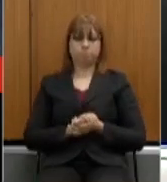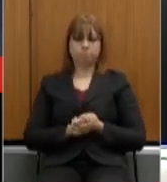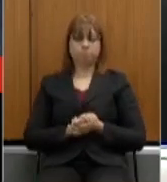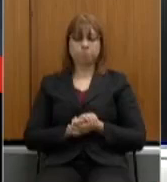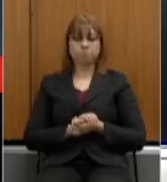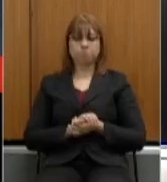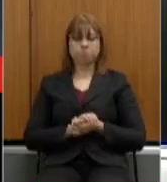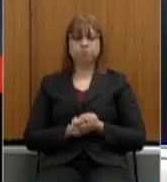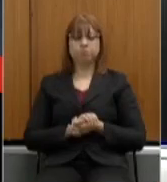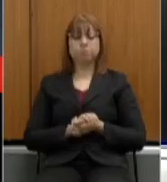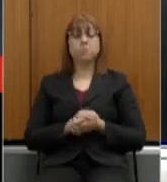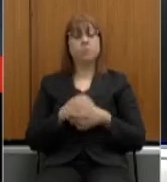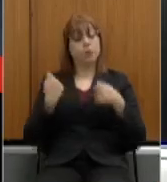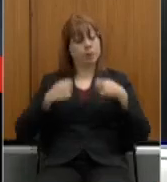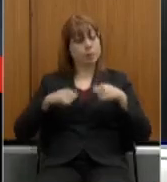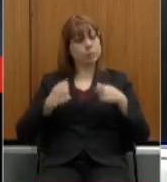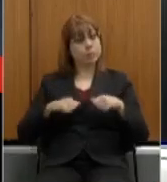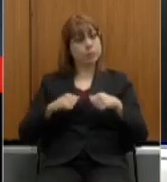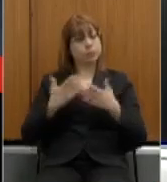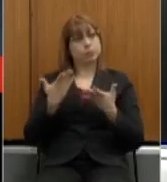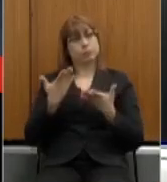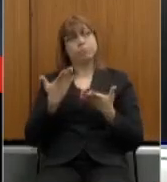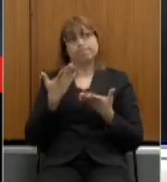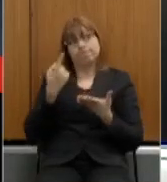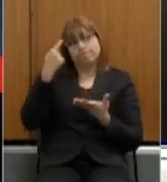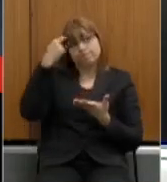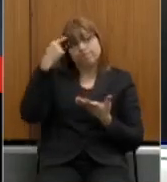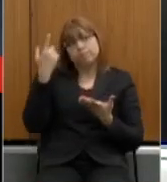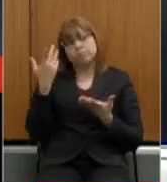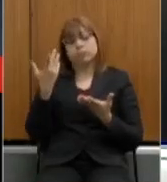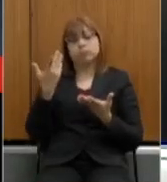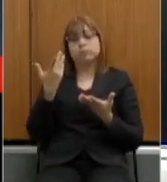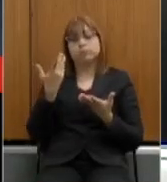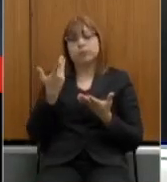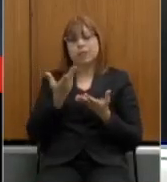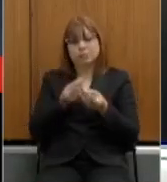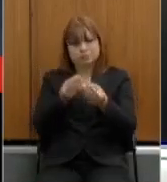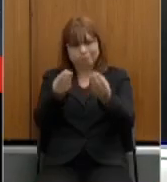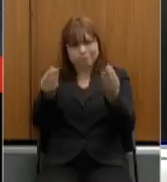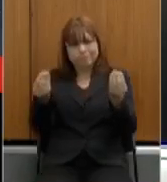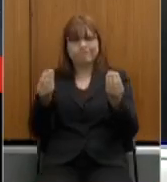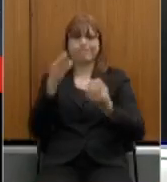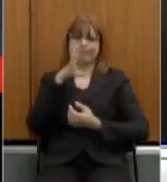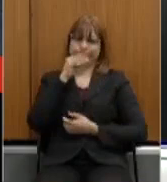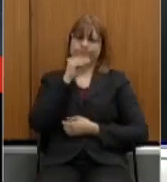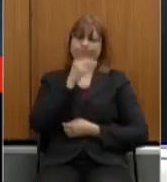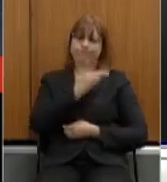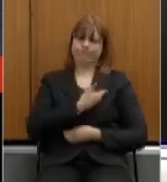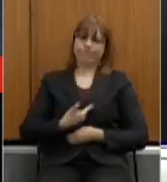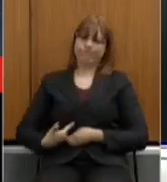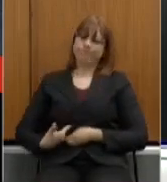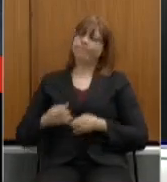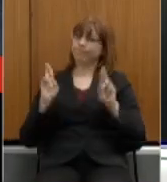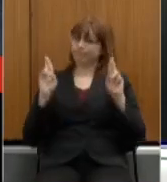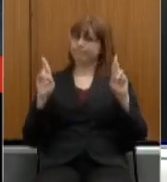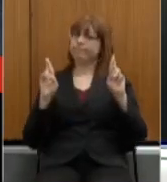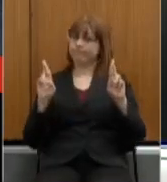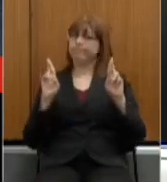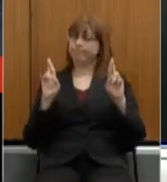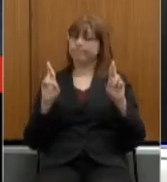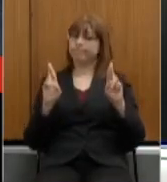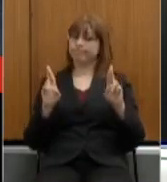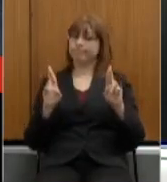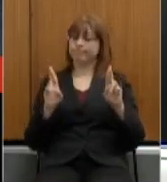contempladas. É necessário considerar que boa parte desses funcionários públicos são responsáveis pelas